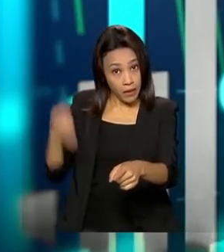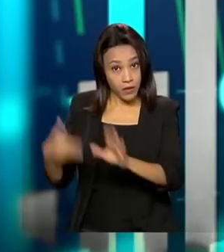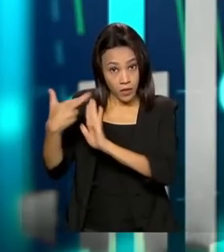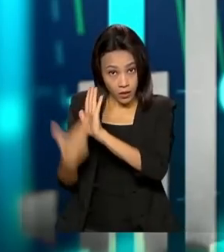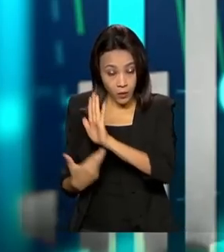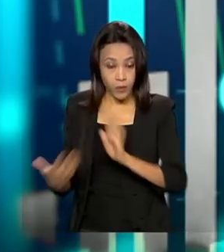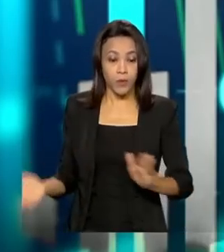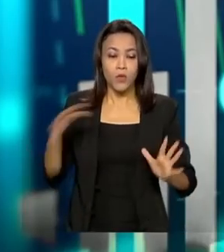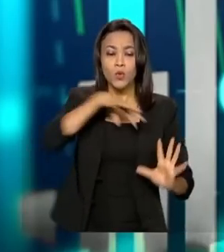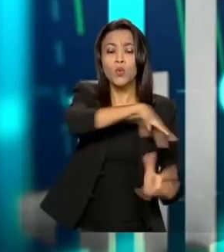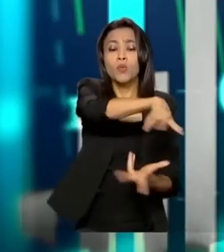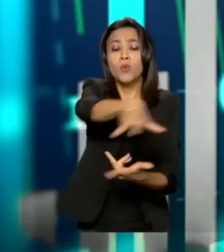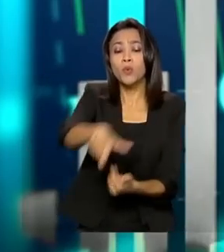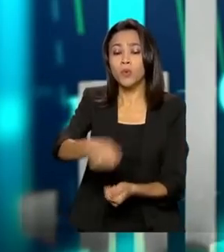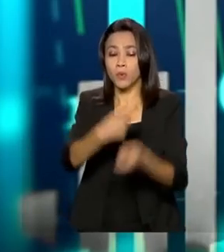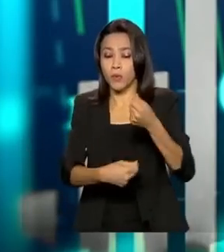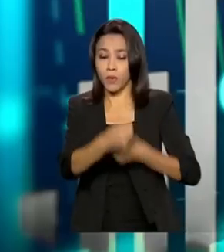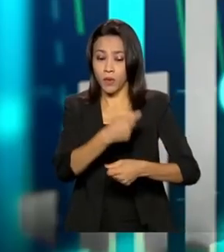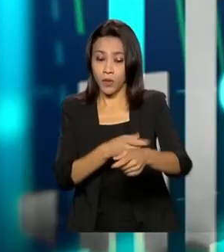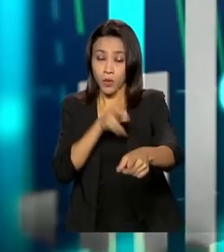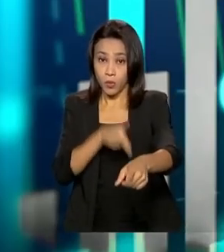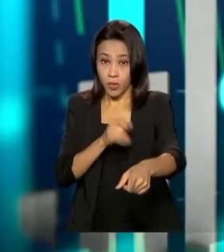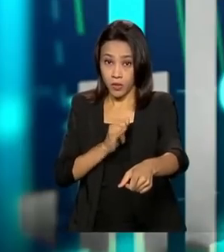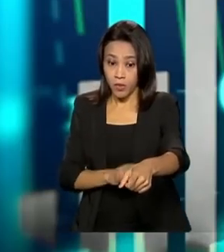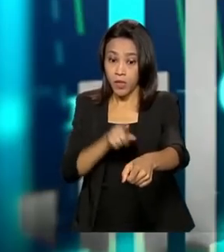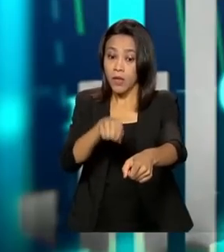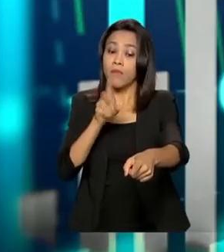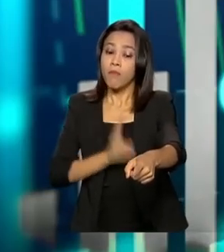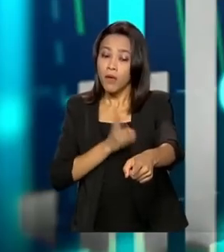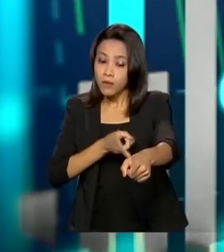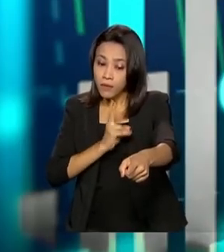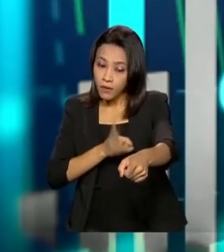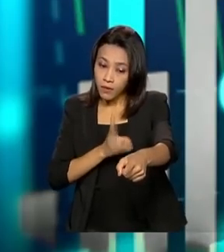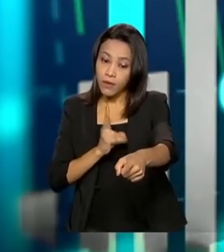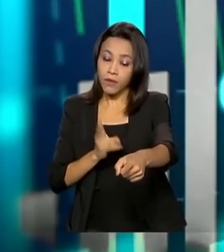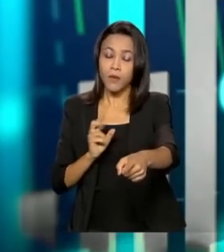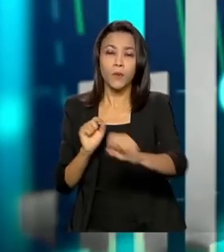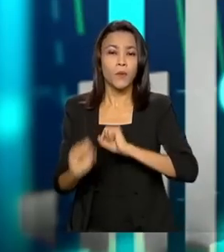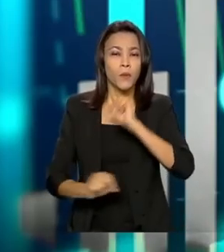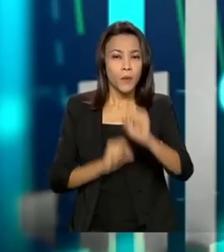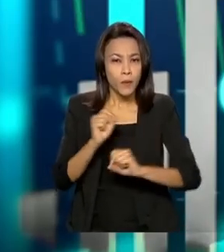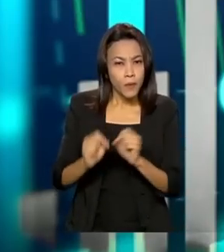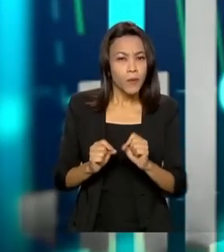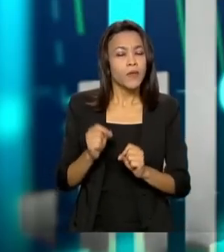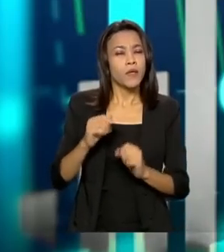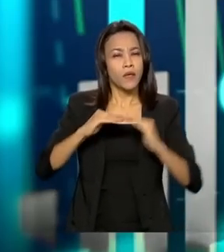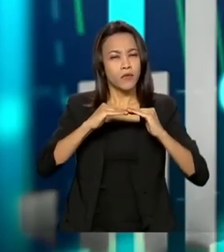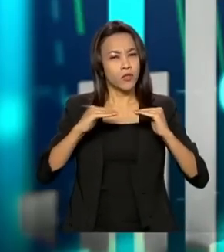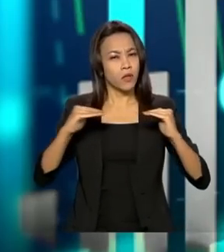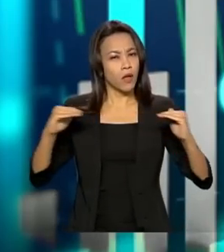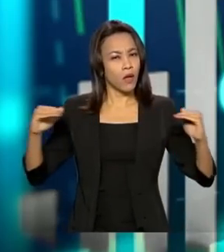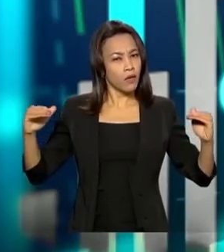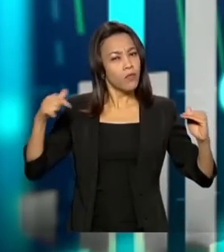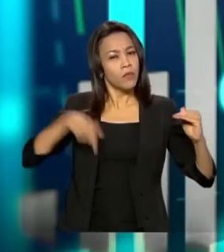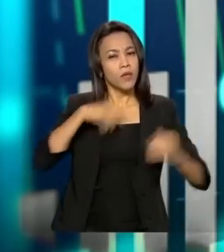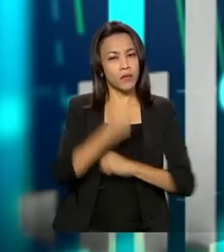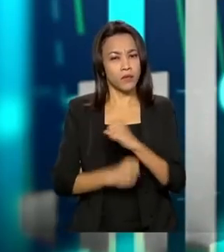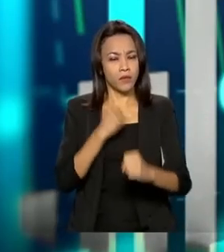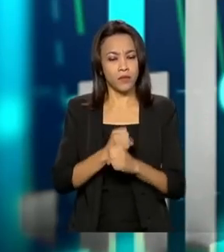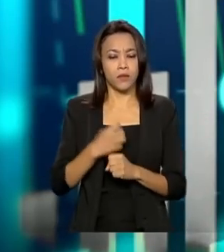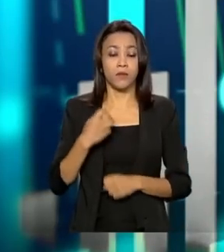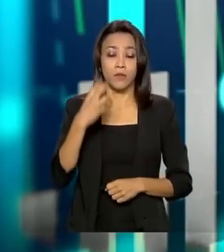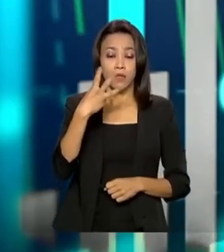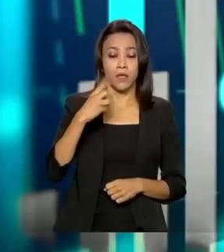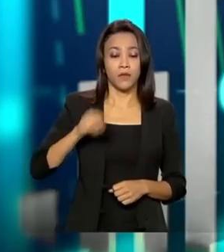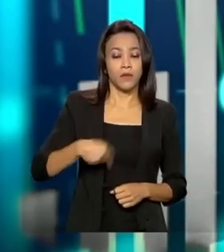relação à economia mundial como um todo, o Fundo Monetário mantém a sua expectativa, a sua projeção de que ela se mantenha estável para esse ano com uma projeção